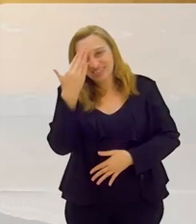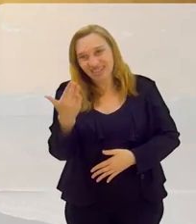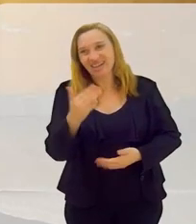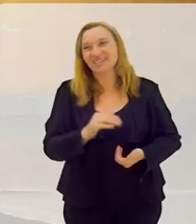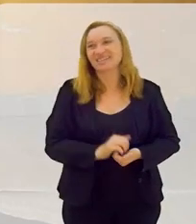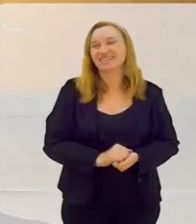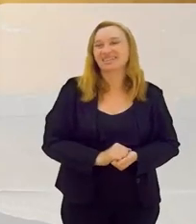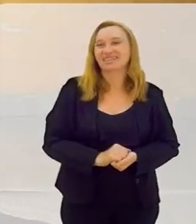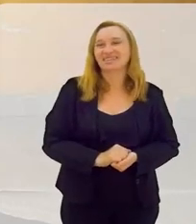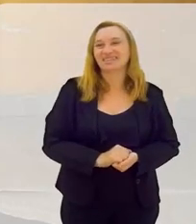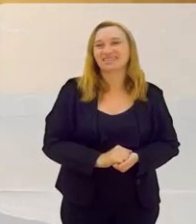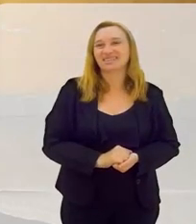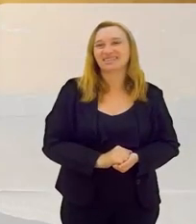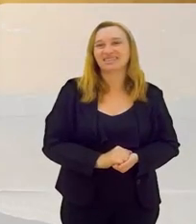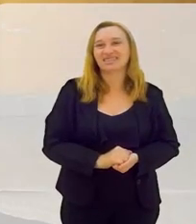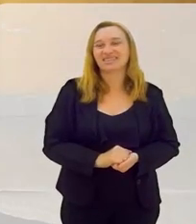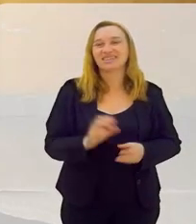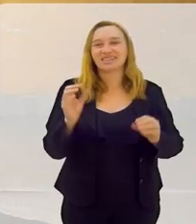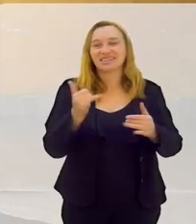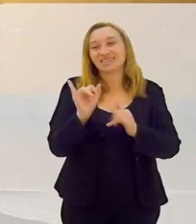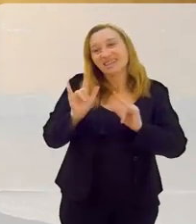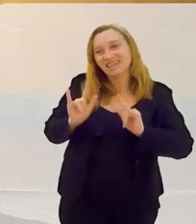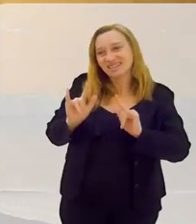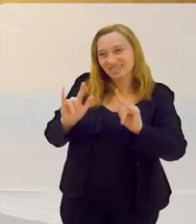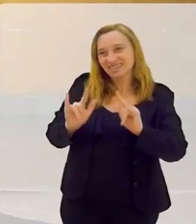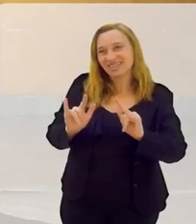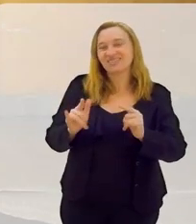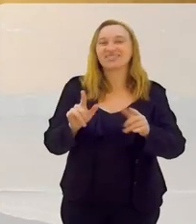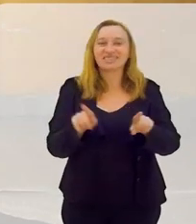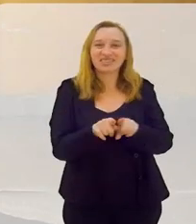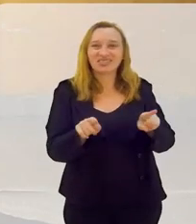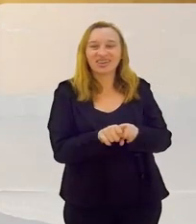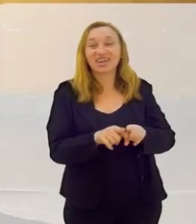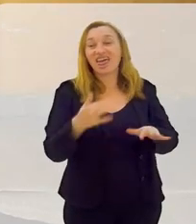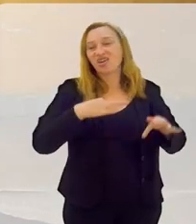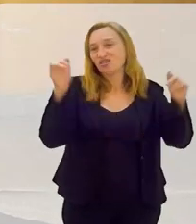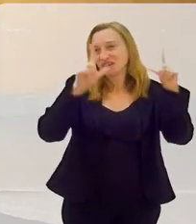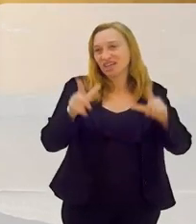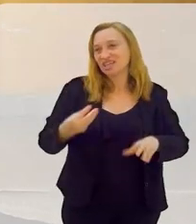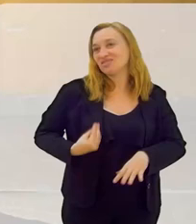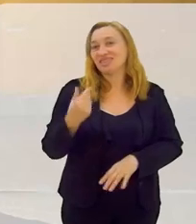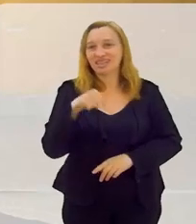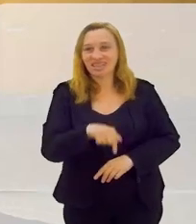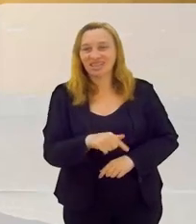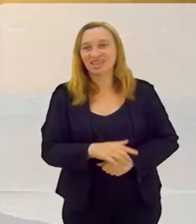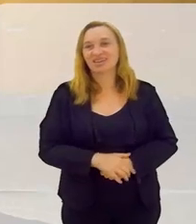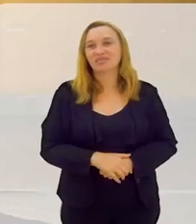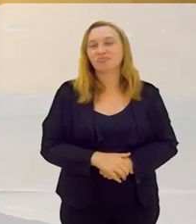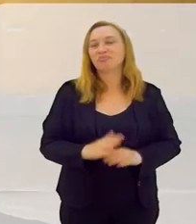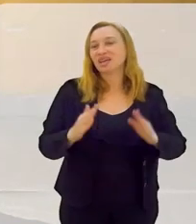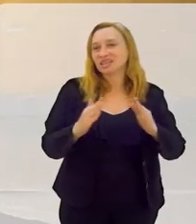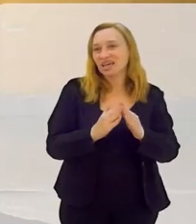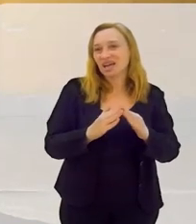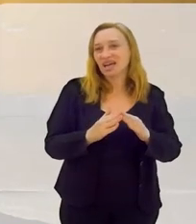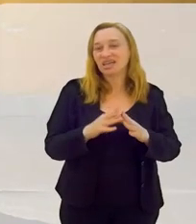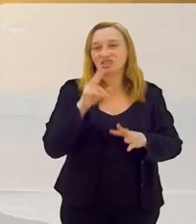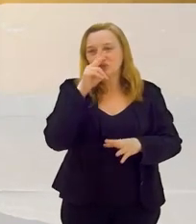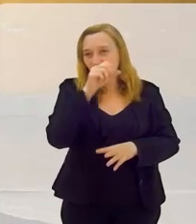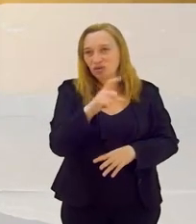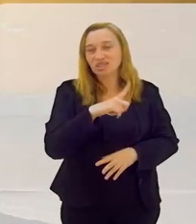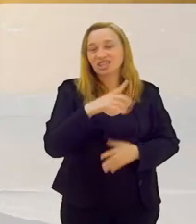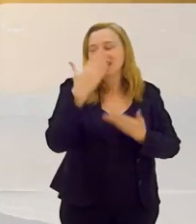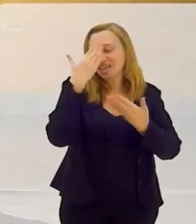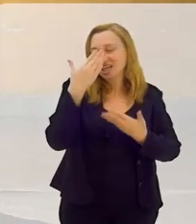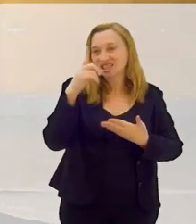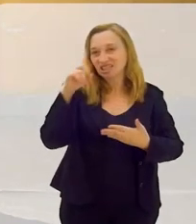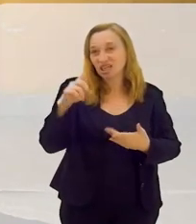Obrigada. Muito obrigada. Nada. Tá bom? Eu também te amo. Muito. Sabe disso. Eu estou muito feliz de estar aqui. Obrigada. Essa casa aqui tem